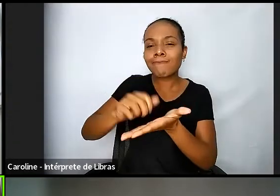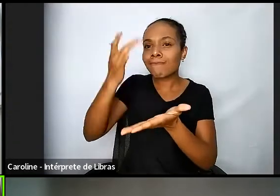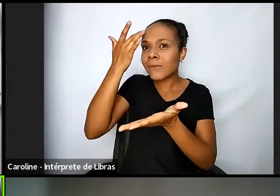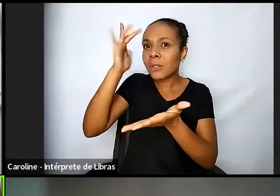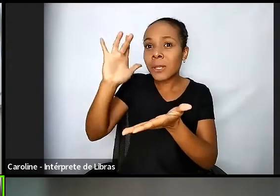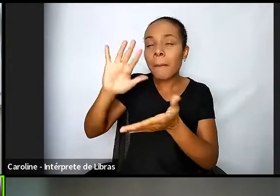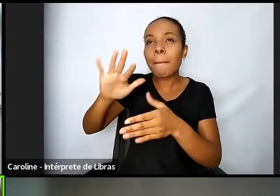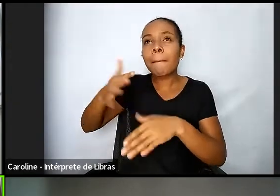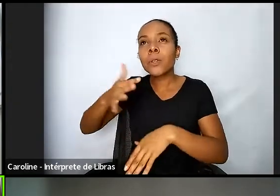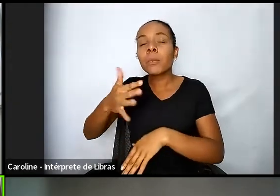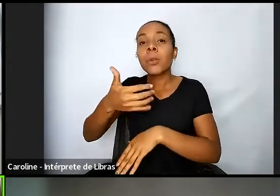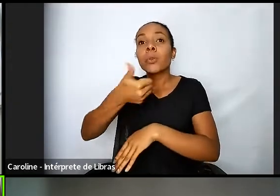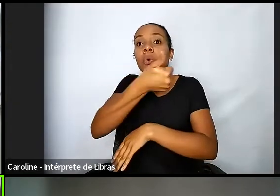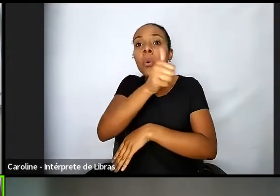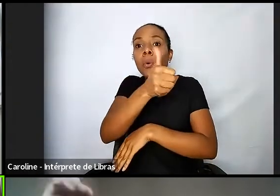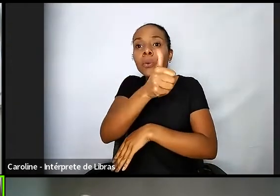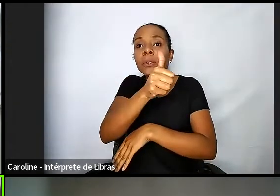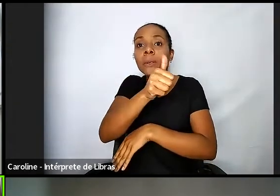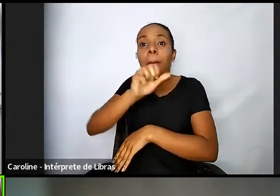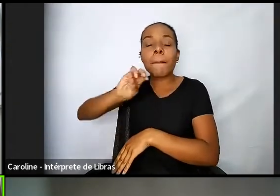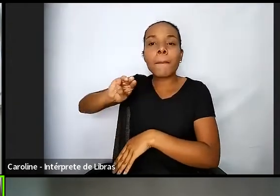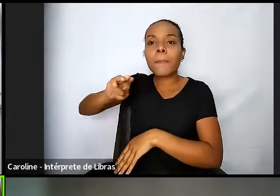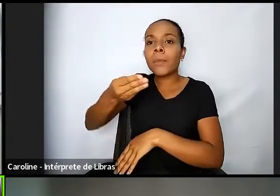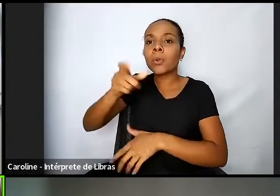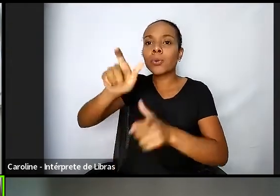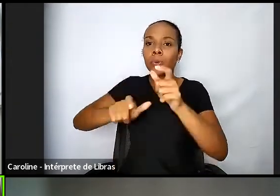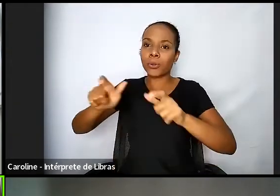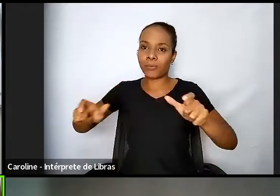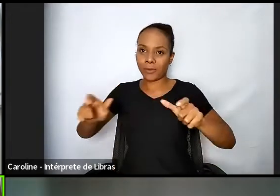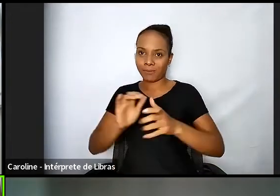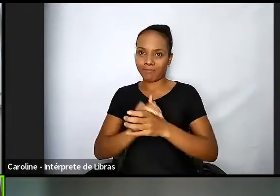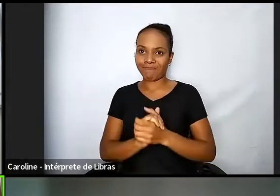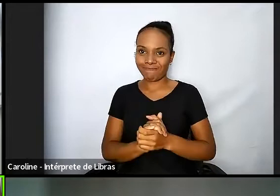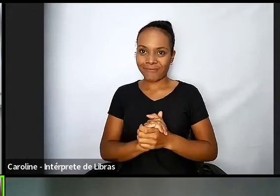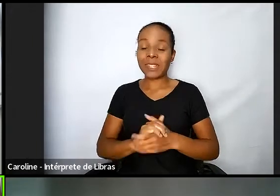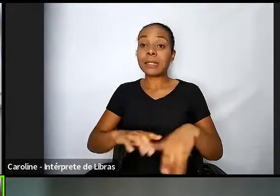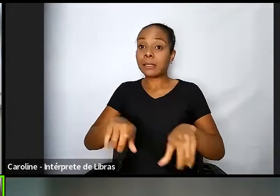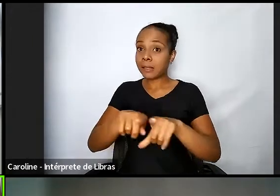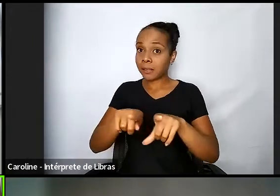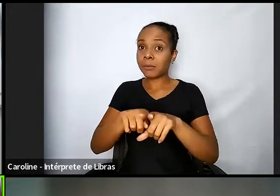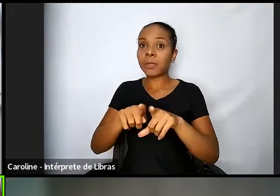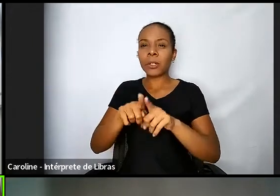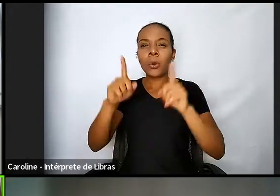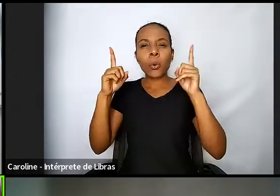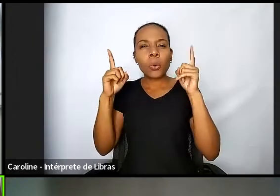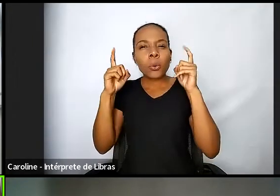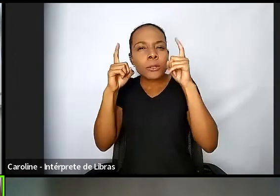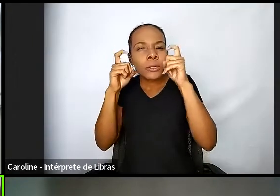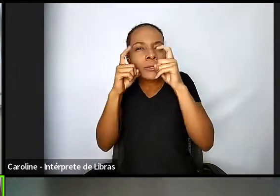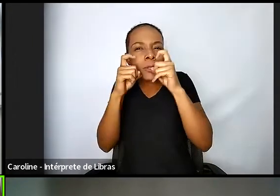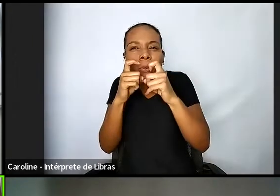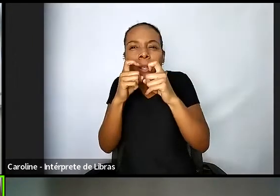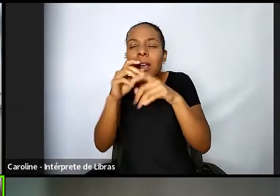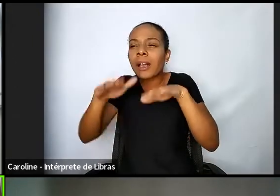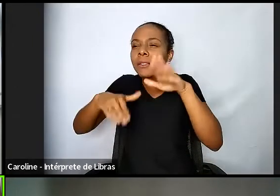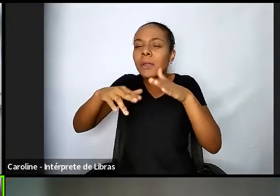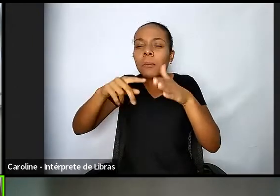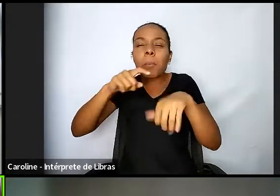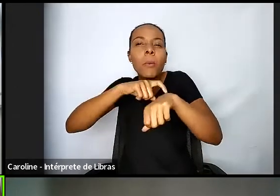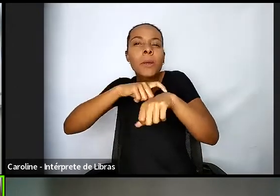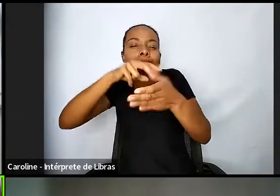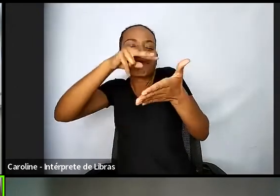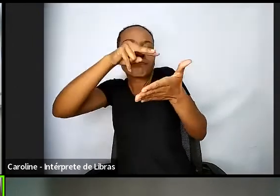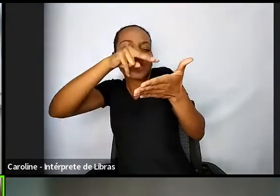disso, também uma dificuldade tremenda de um mínimo de interpretação de textos. E isso eu